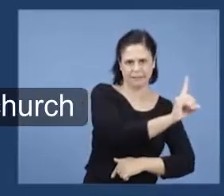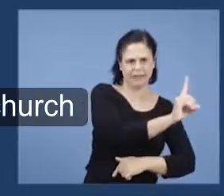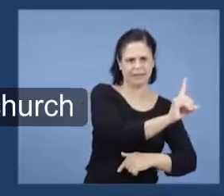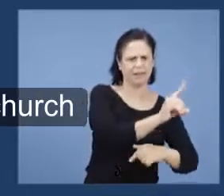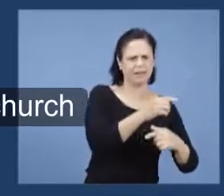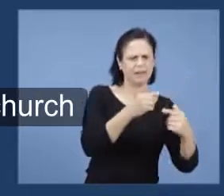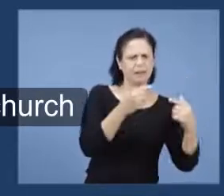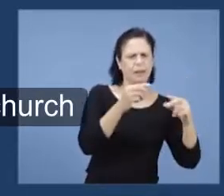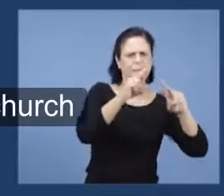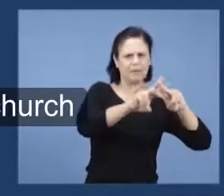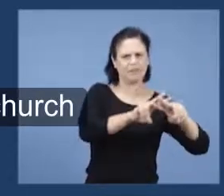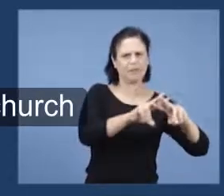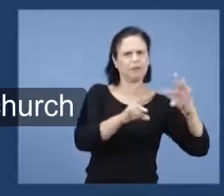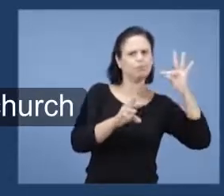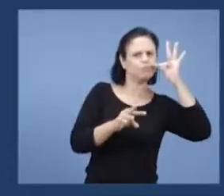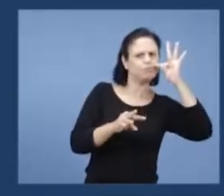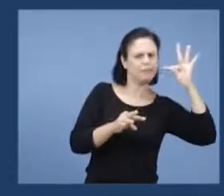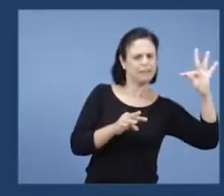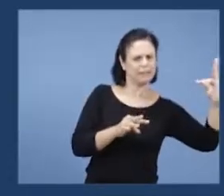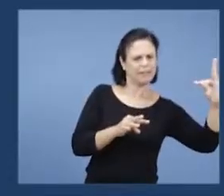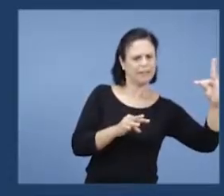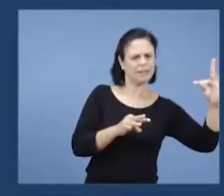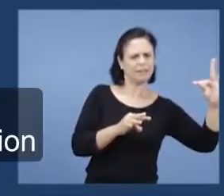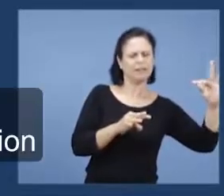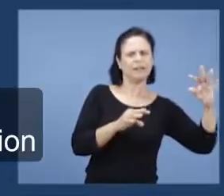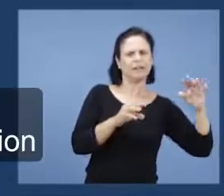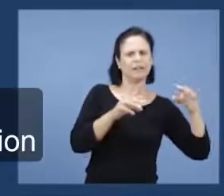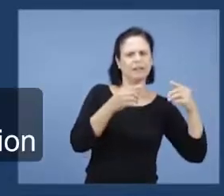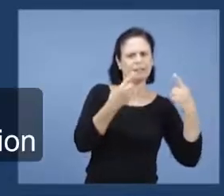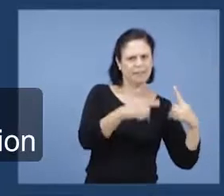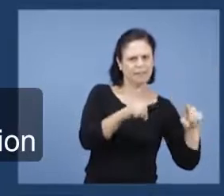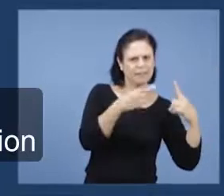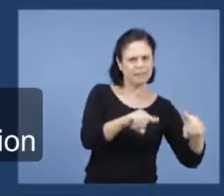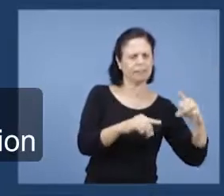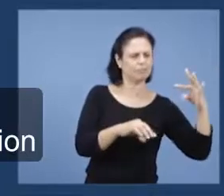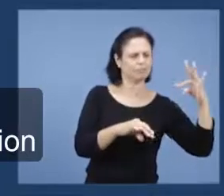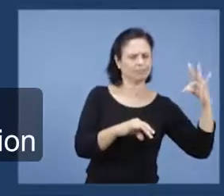Tentação, testemunho da igreja. Entendeu o tipo?